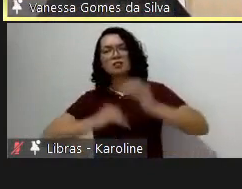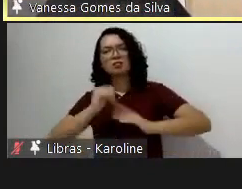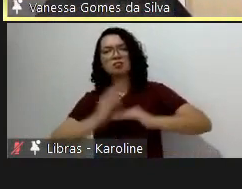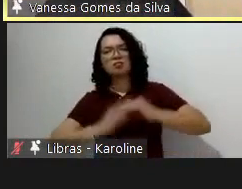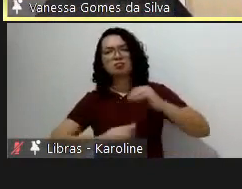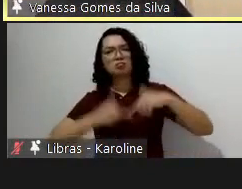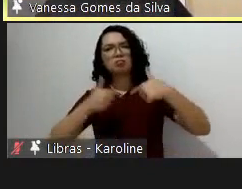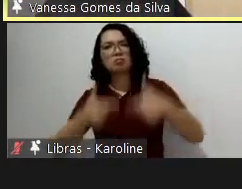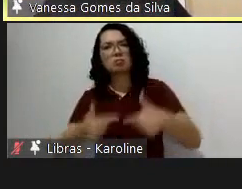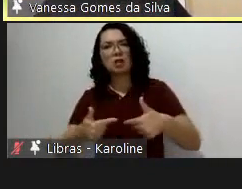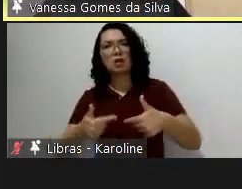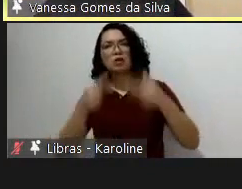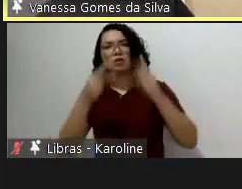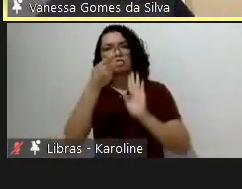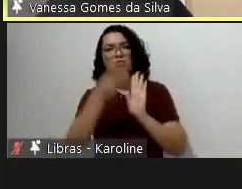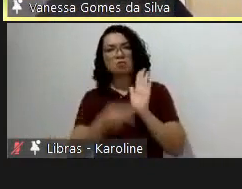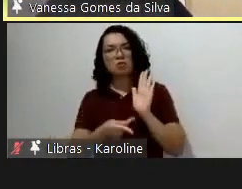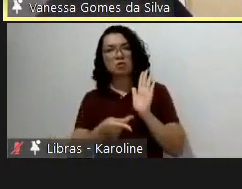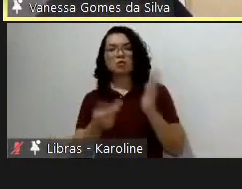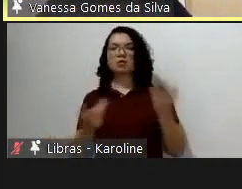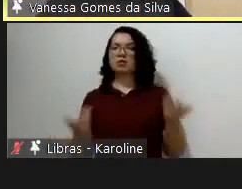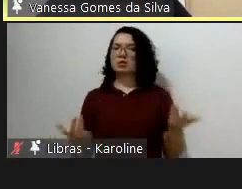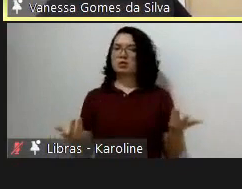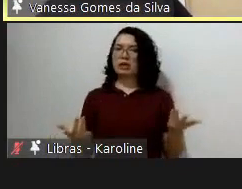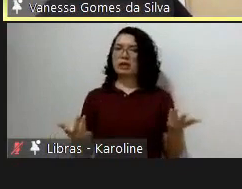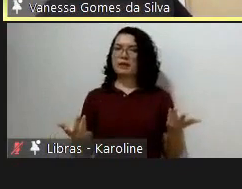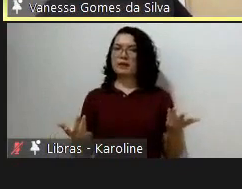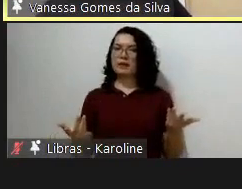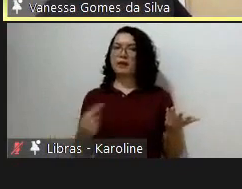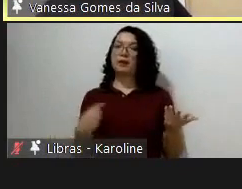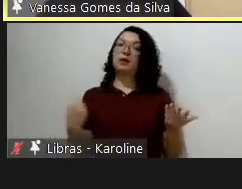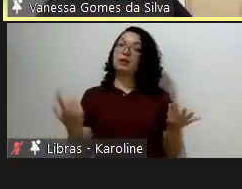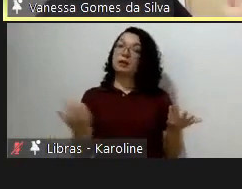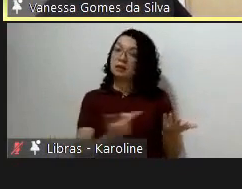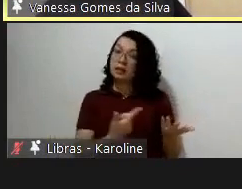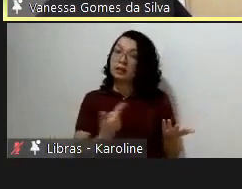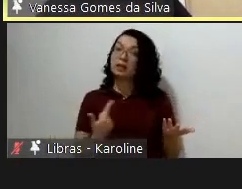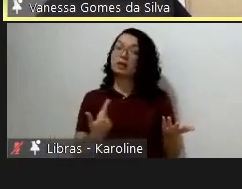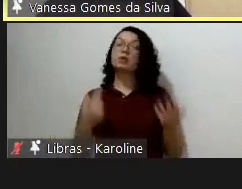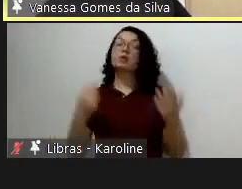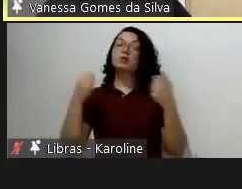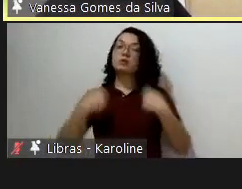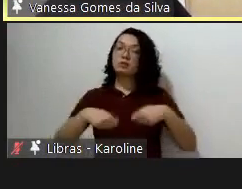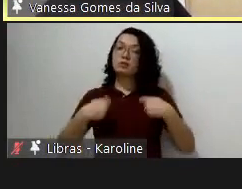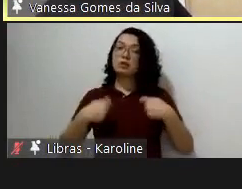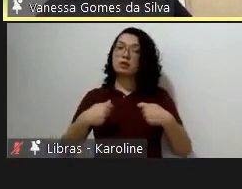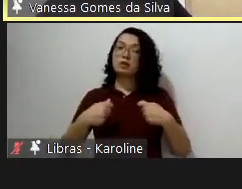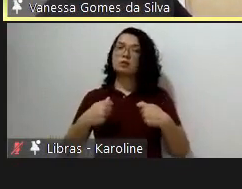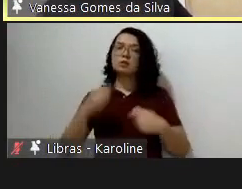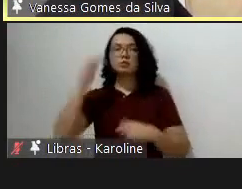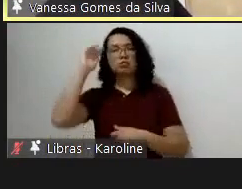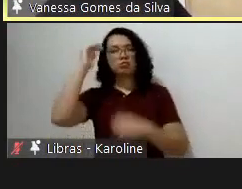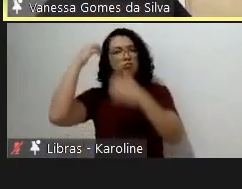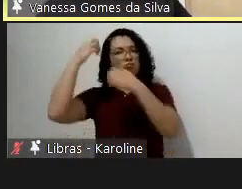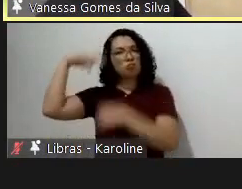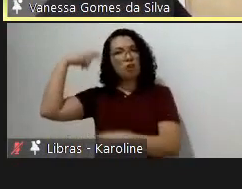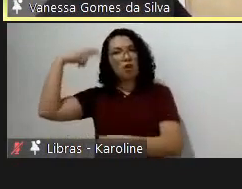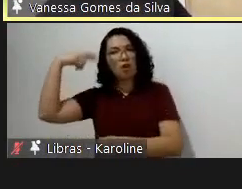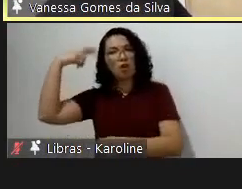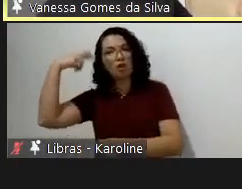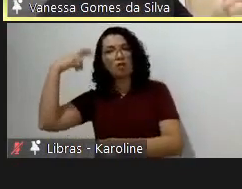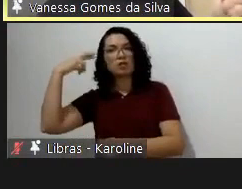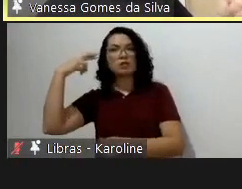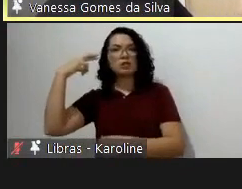hipóteses despretensiosas, mas a gente rapidamente deslumbra o nosso tripé universitário de ensino pesquisa e